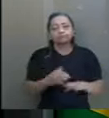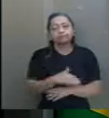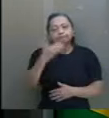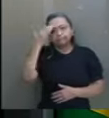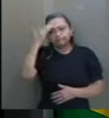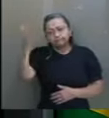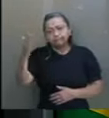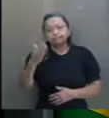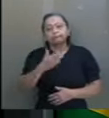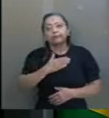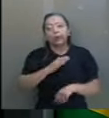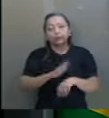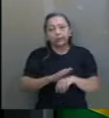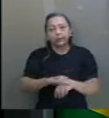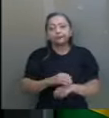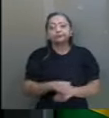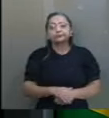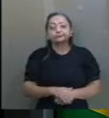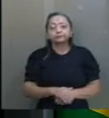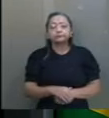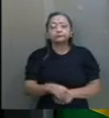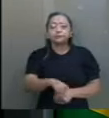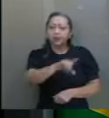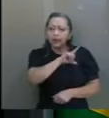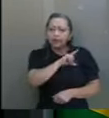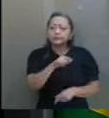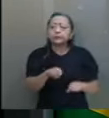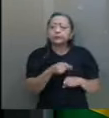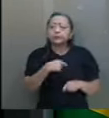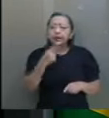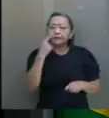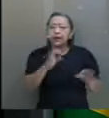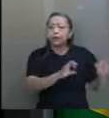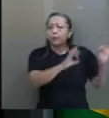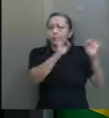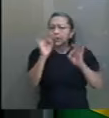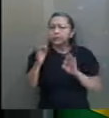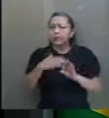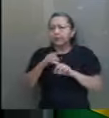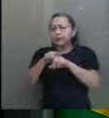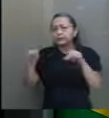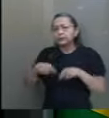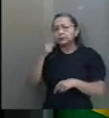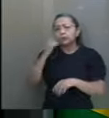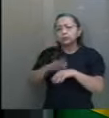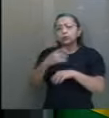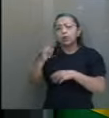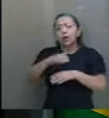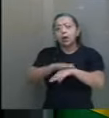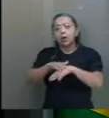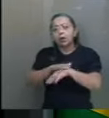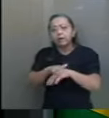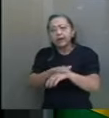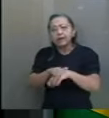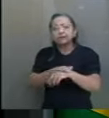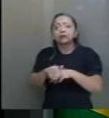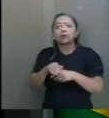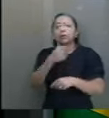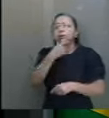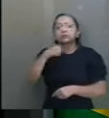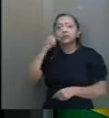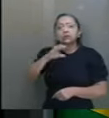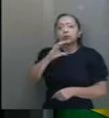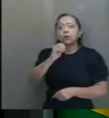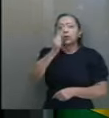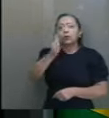generosidade com o tempo. E eu estava acompanhando do gabinete o seu diálogo com o senador Cajuru sobre a